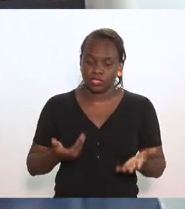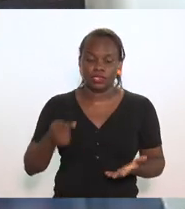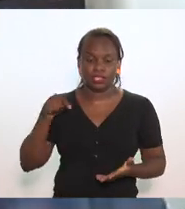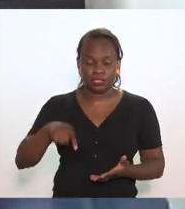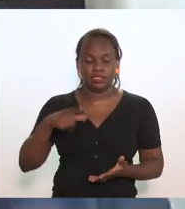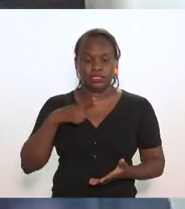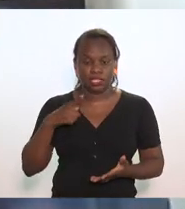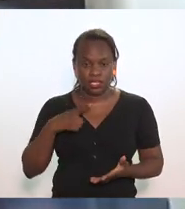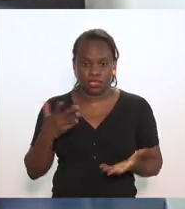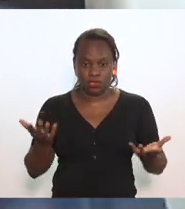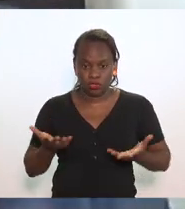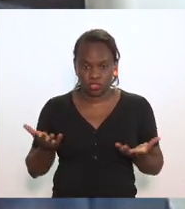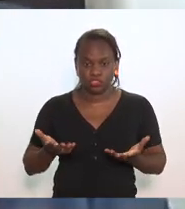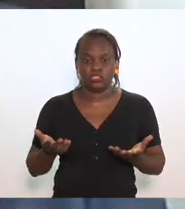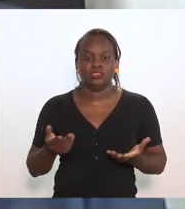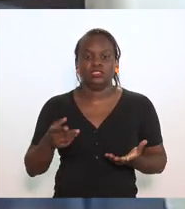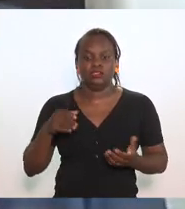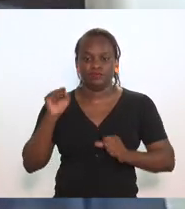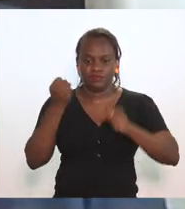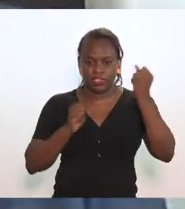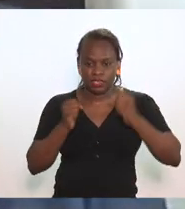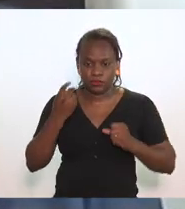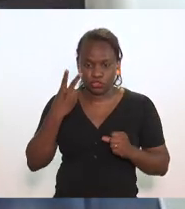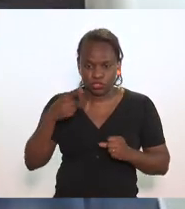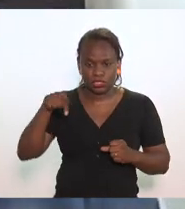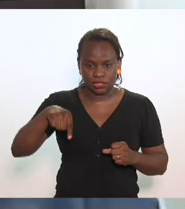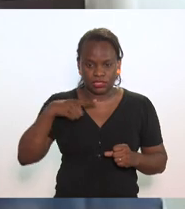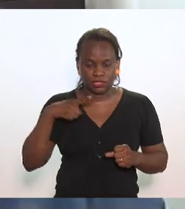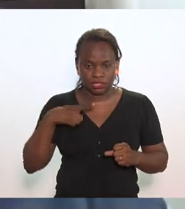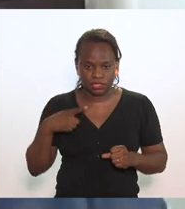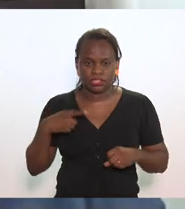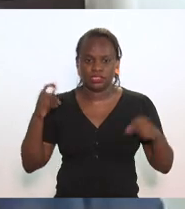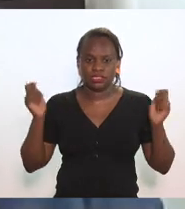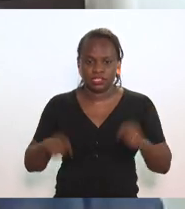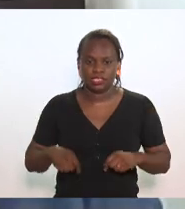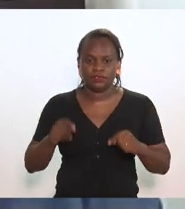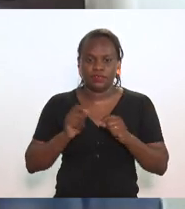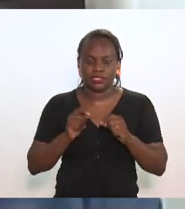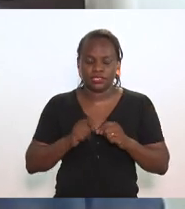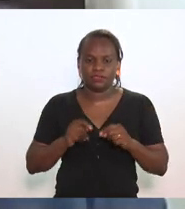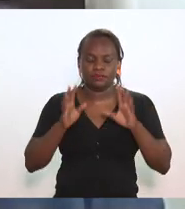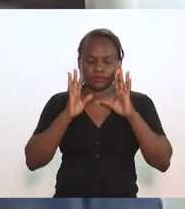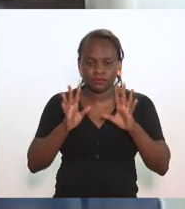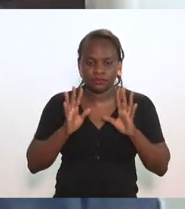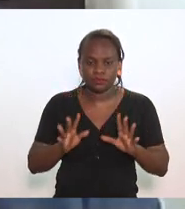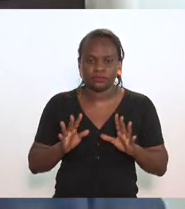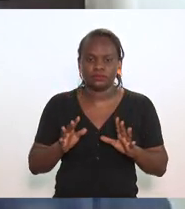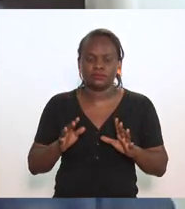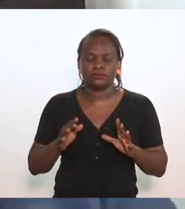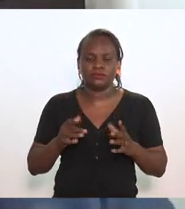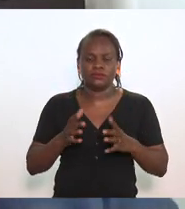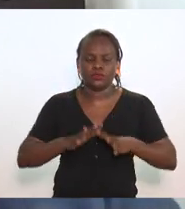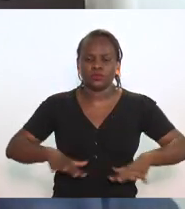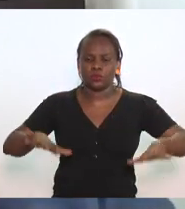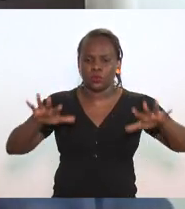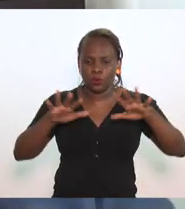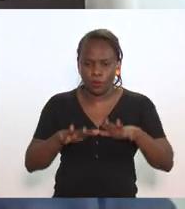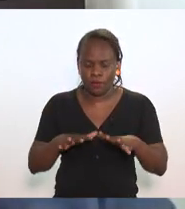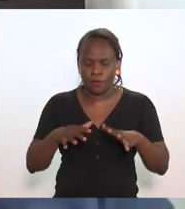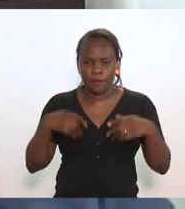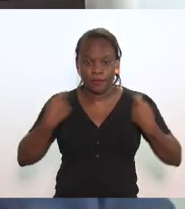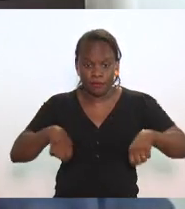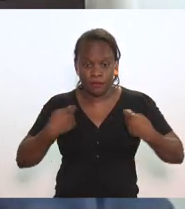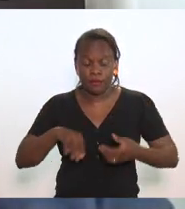tenhamos, hoje ainda, dois moinhos aqui instalados, com capacidade para atender praticamente toda a